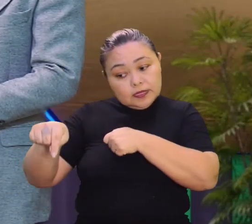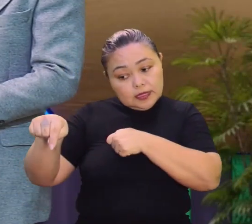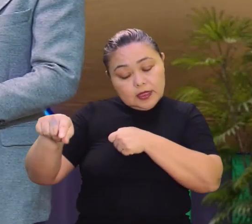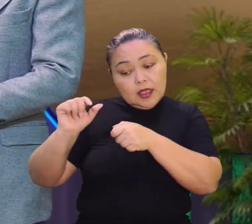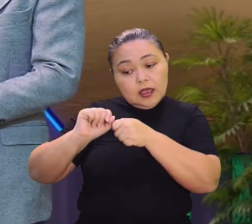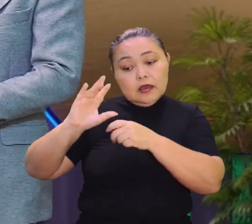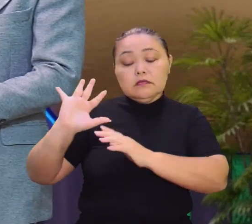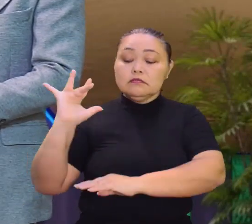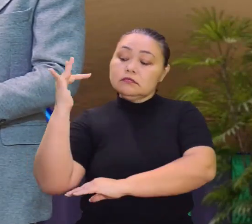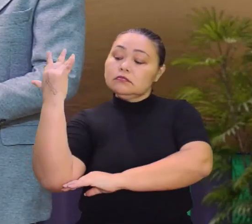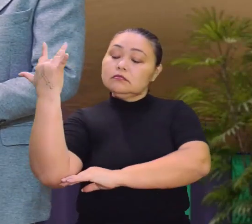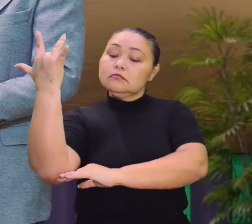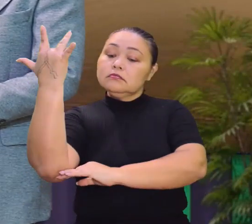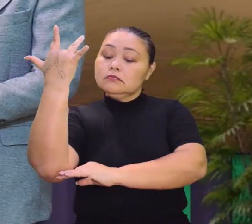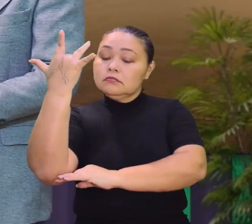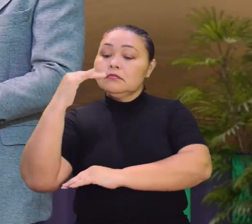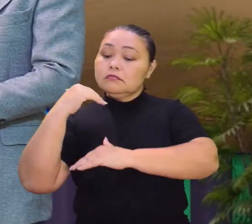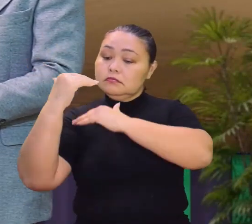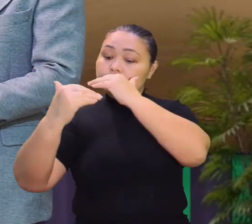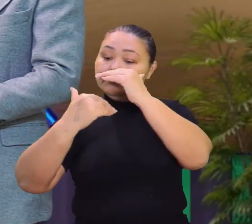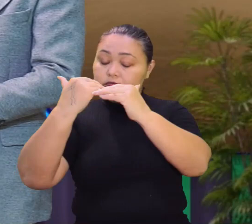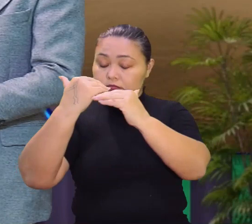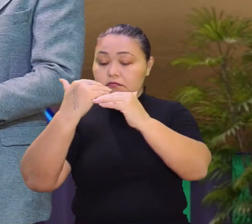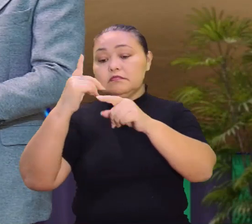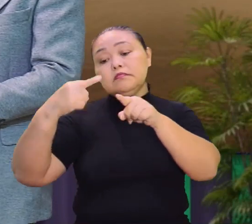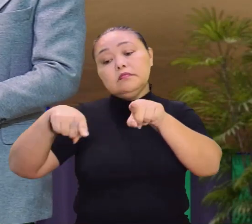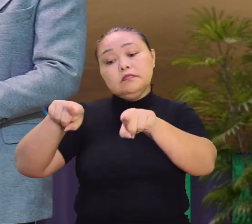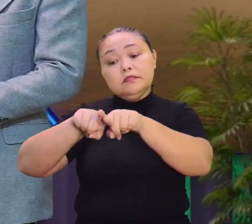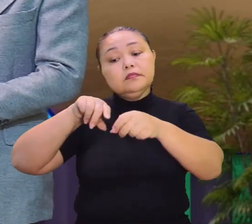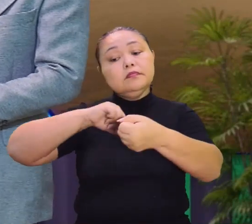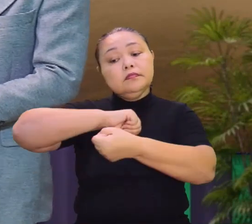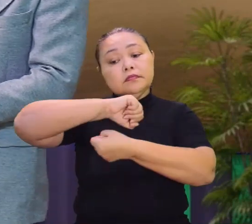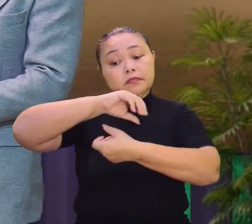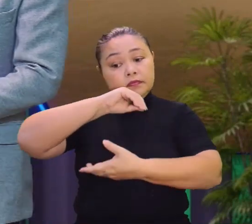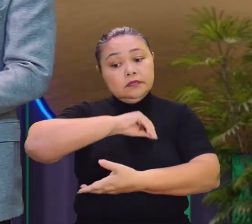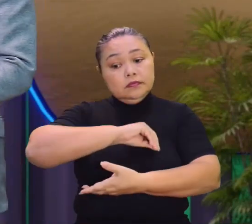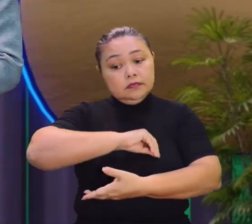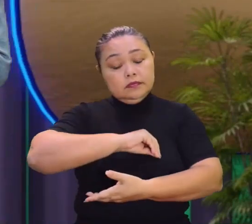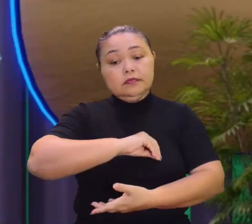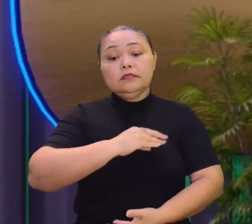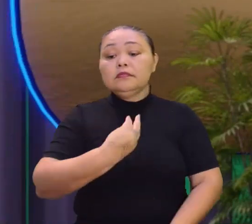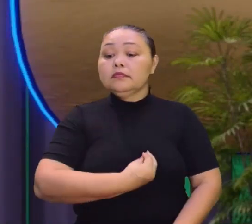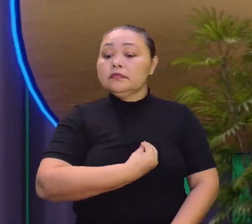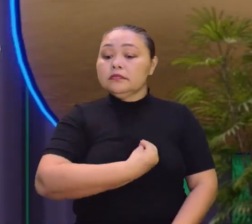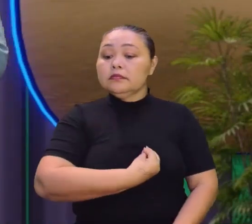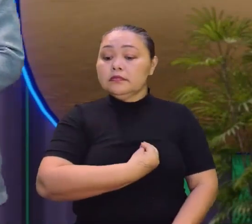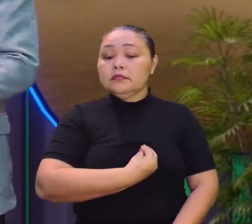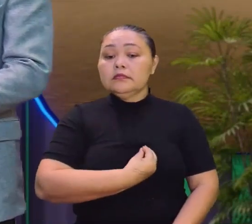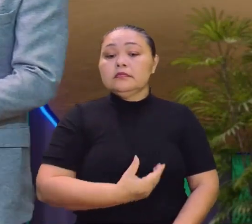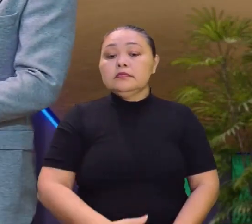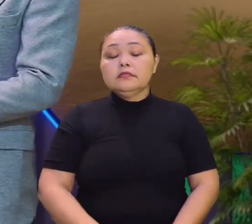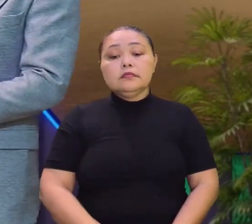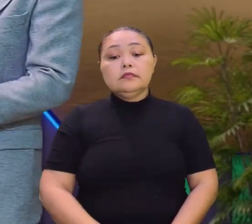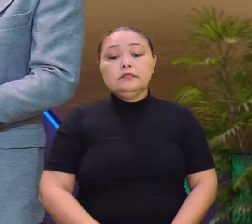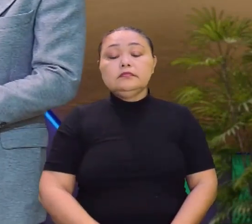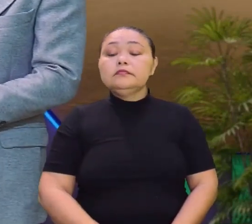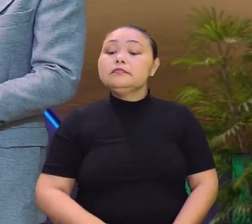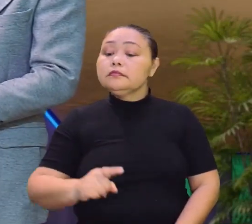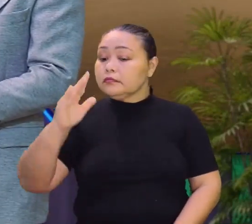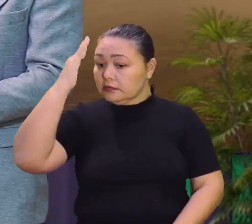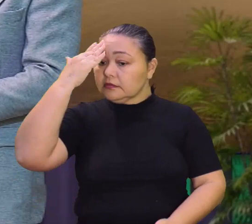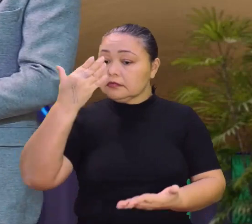crescimento, para o seu sustento, para a geração de renda. Angélio, você acredita que